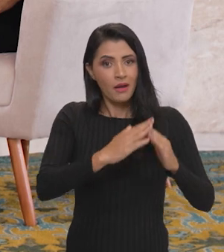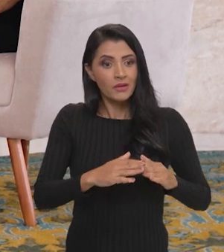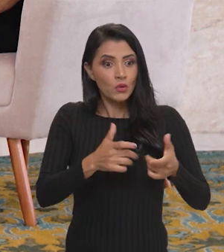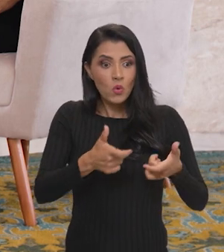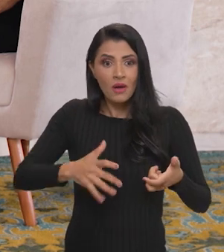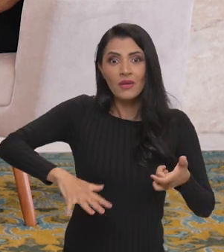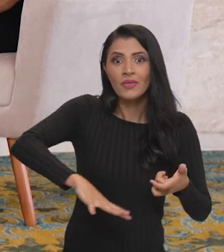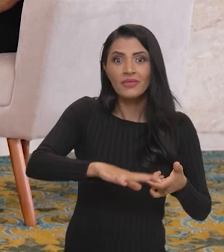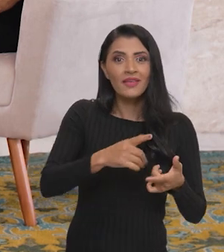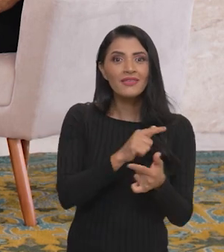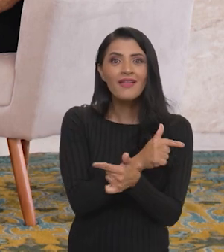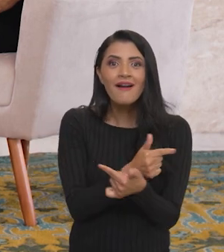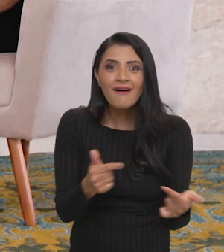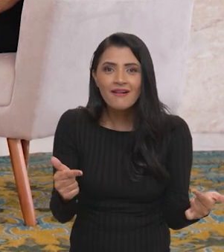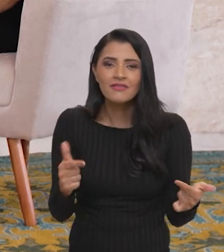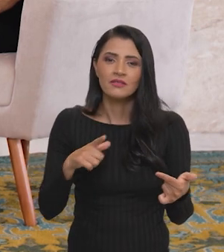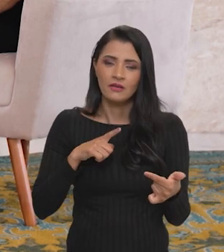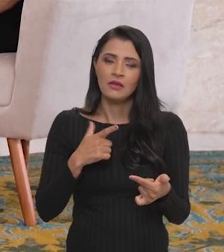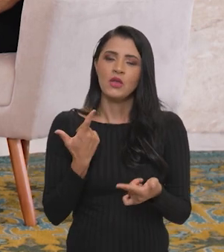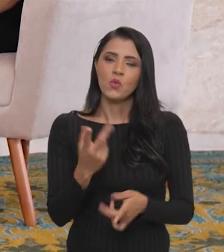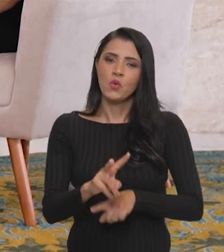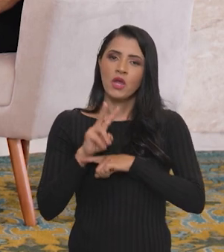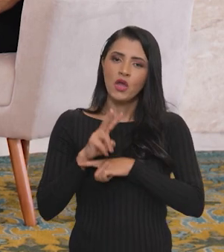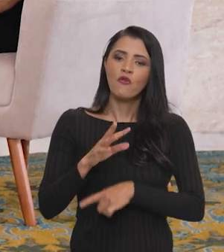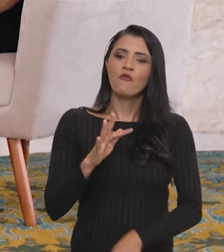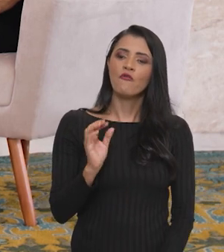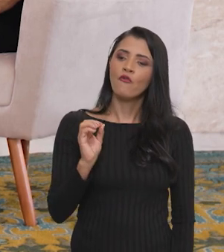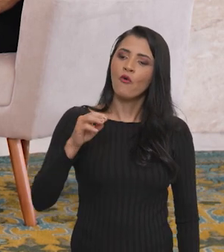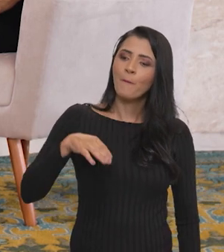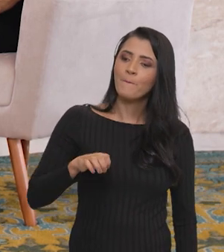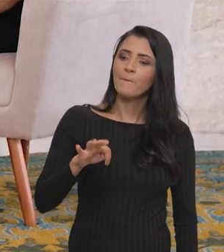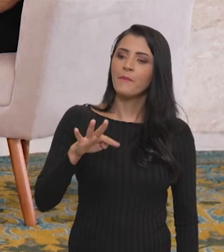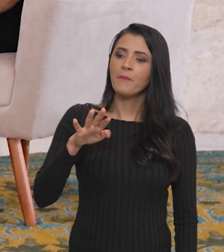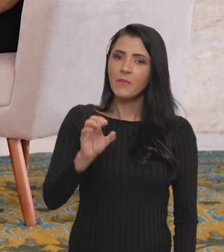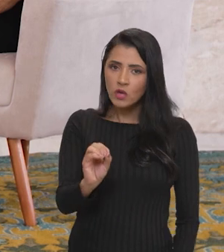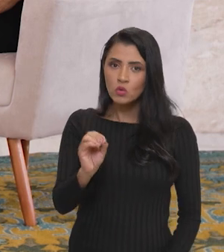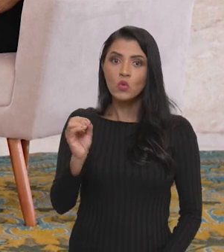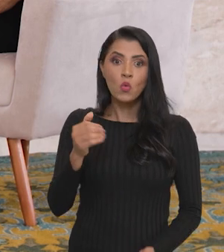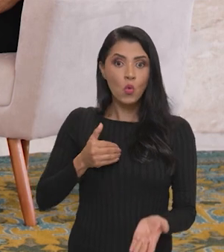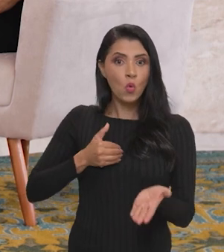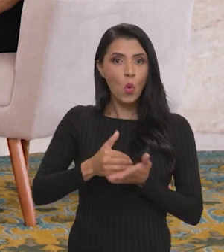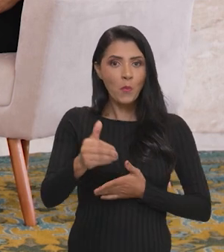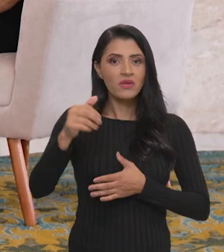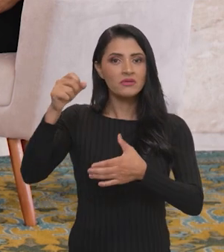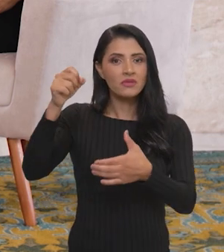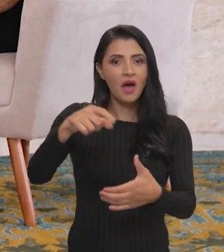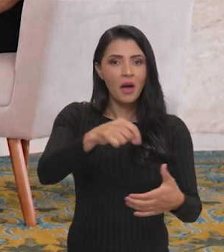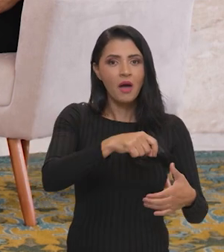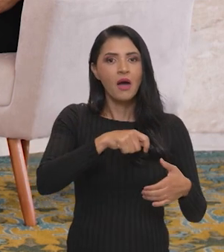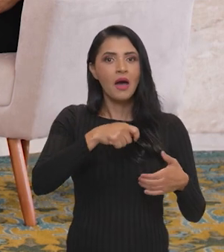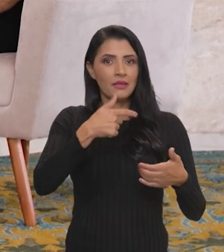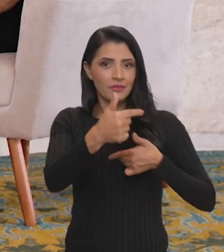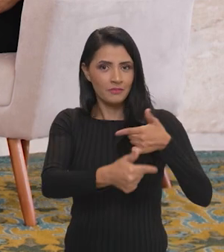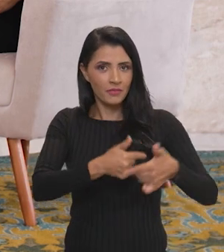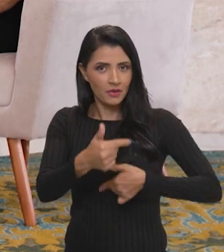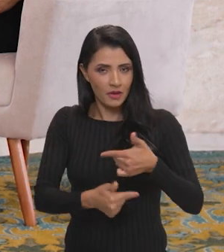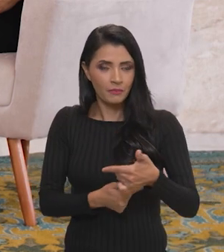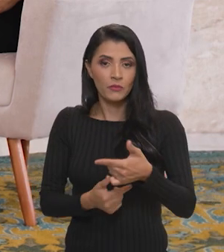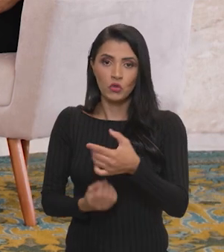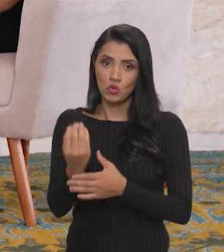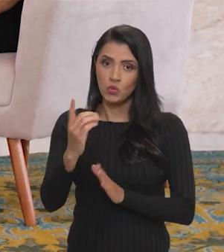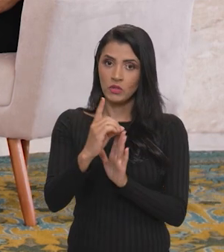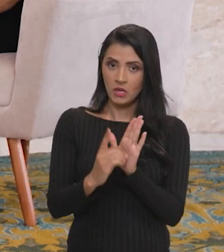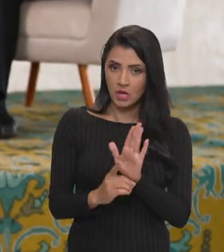naquela terra nua que ele recebe. E um crédito, um fomento. Esse fomento também é um fomento para ele começar a produzir. E a gente criou,